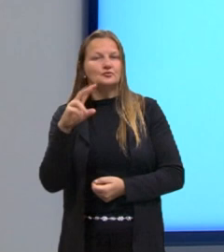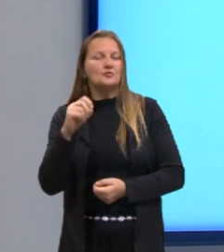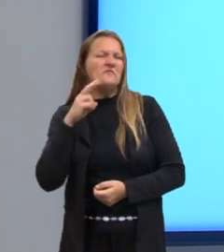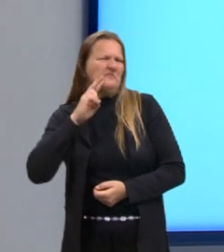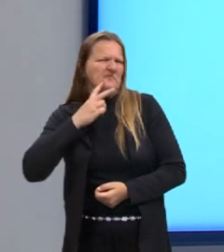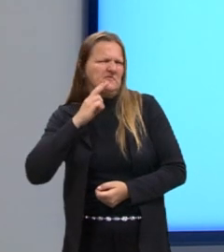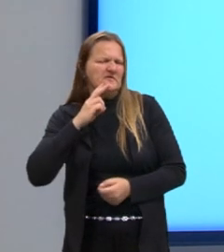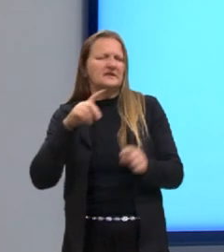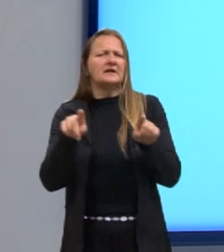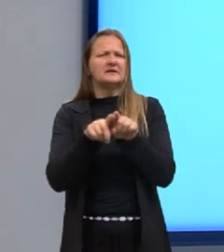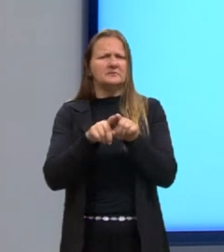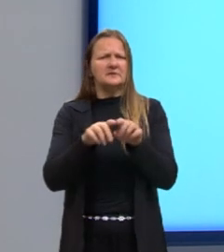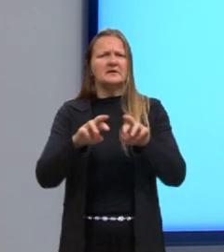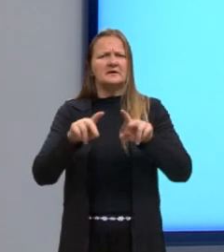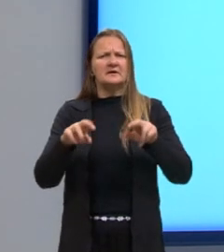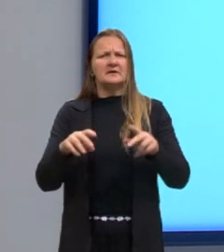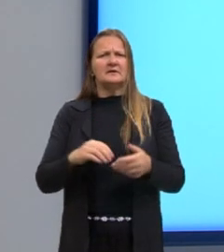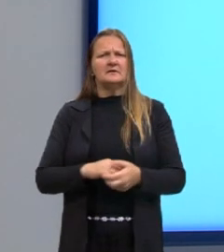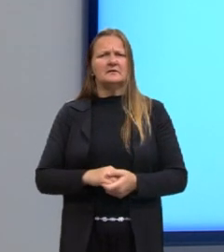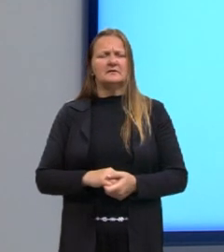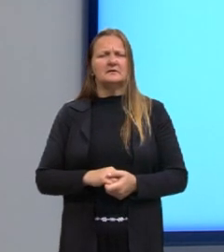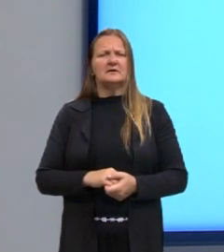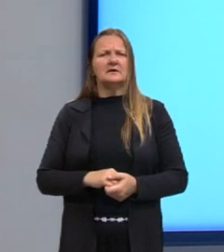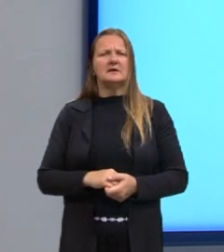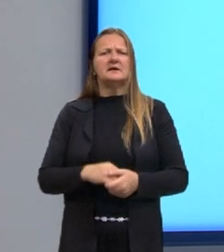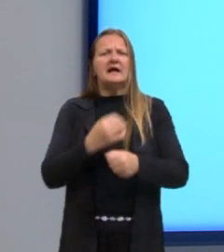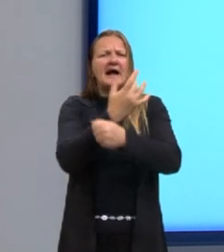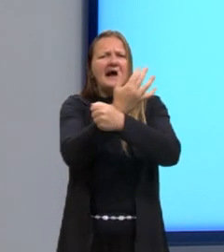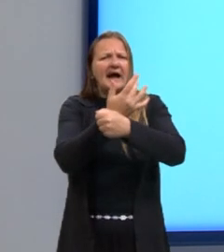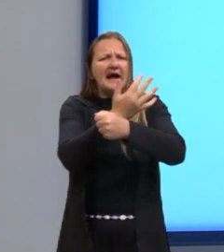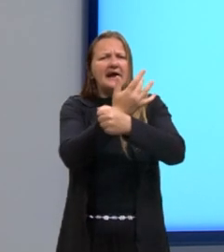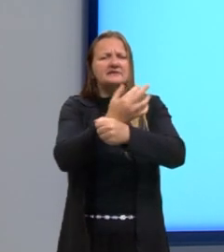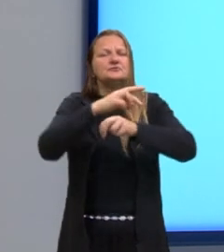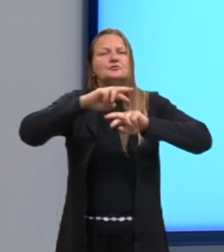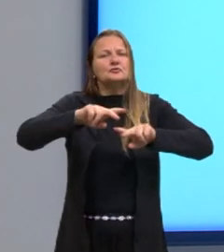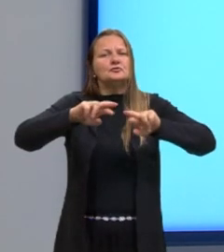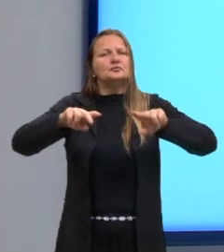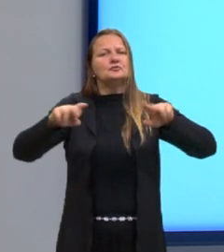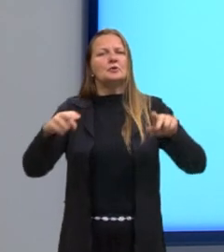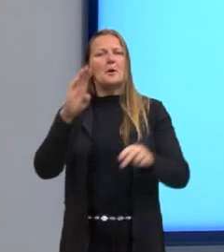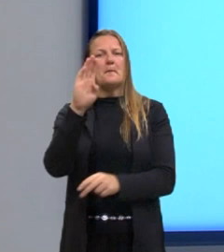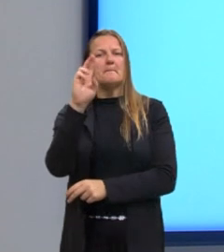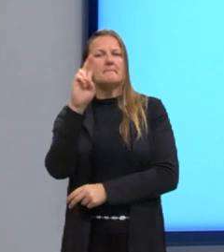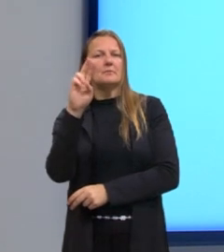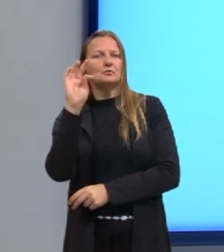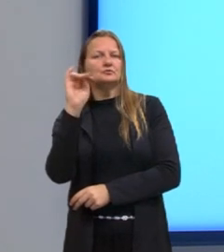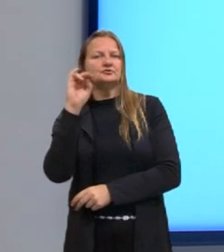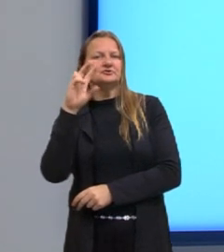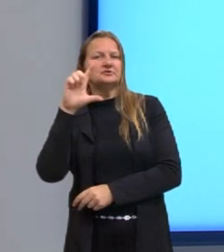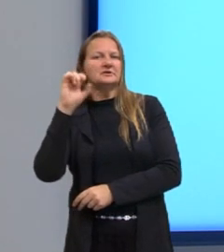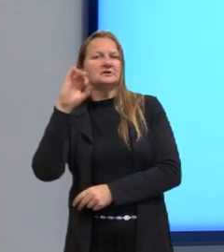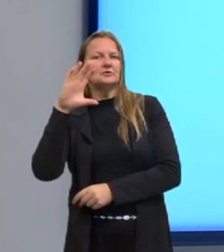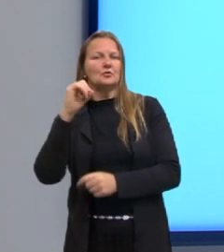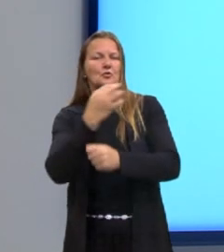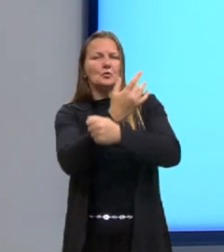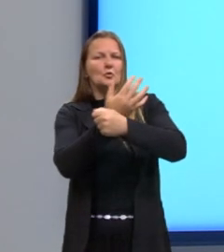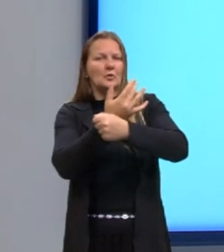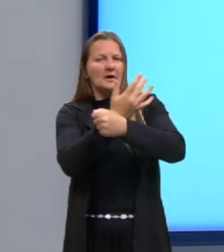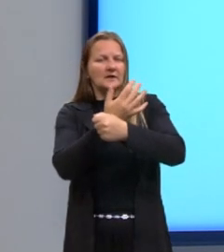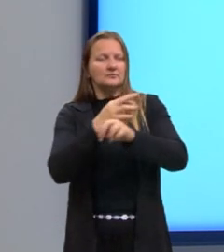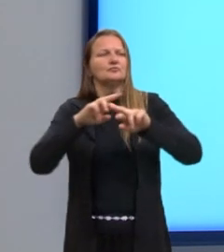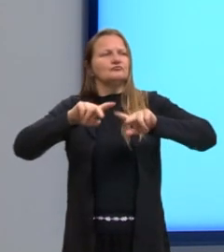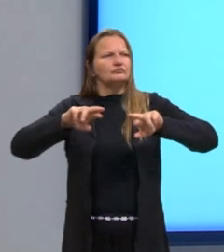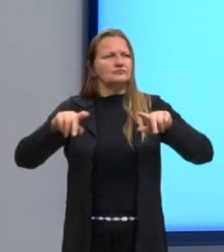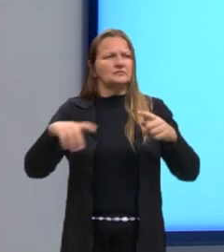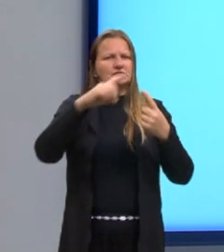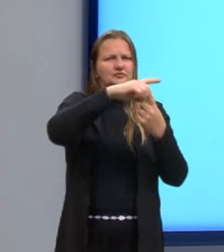ácido butírico. Ai meu Deus, trancou? Butírico. E o professor de química está aqui para me ajudar a